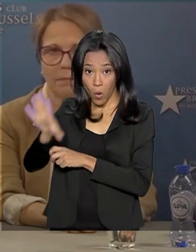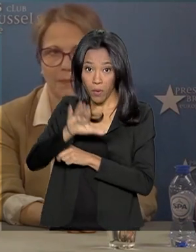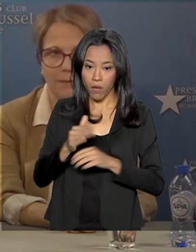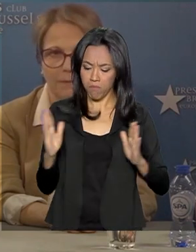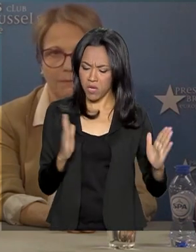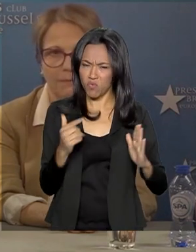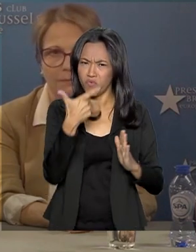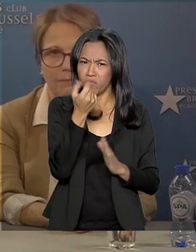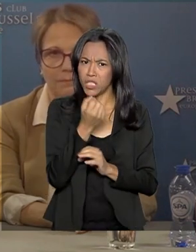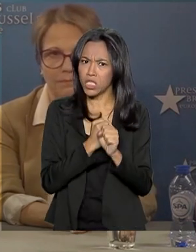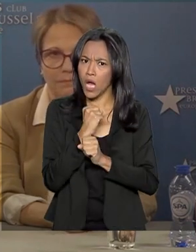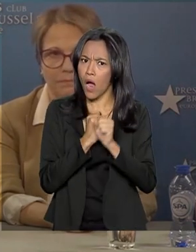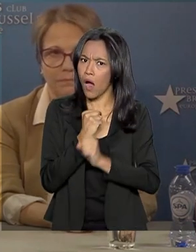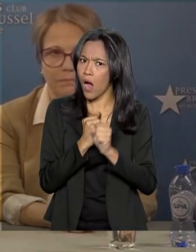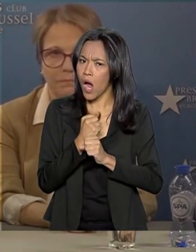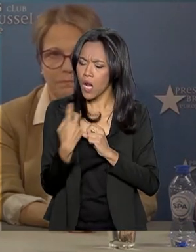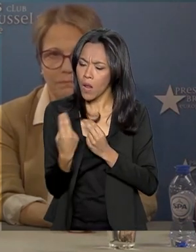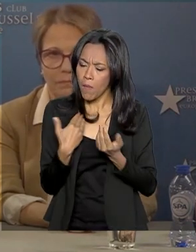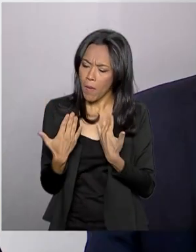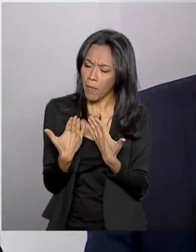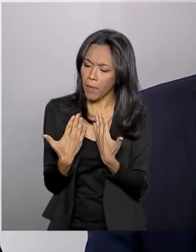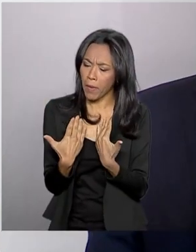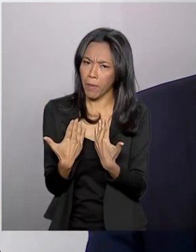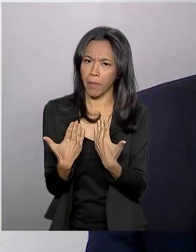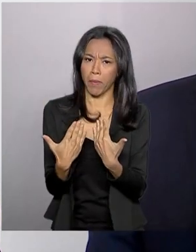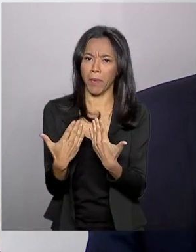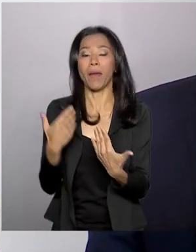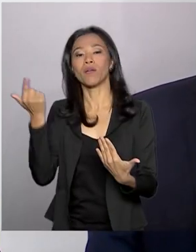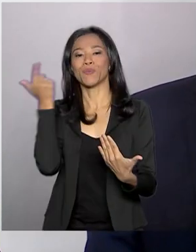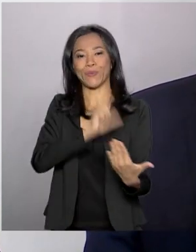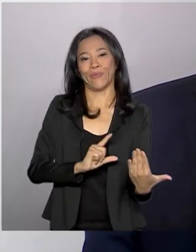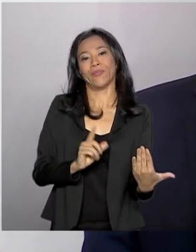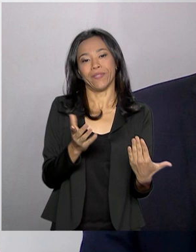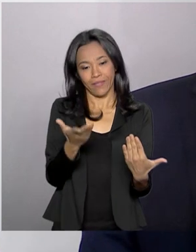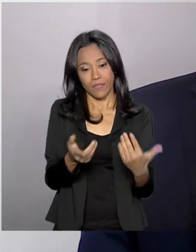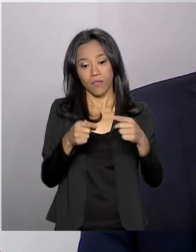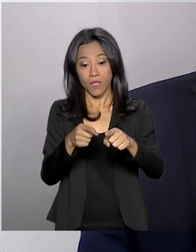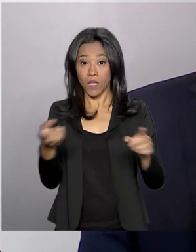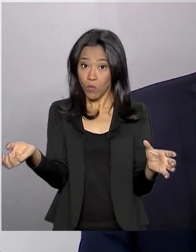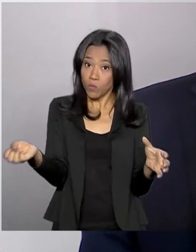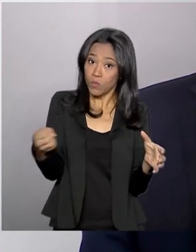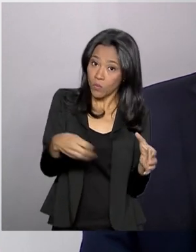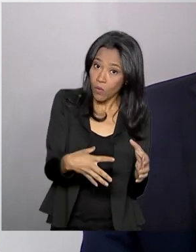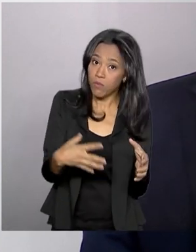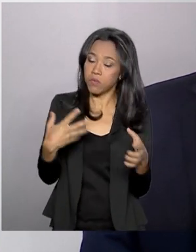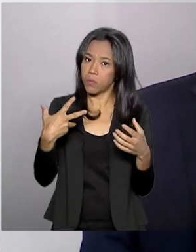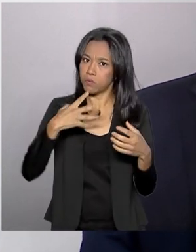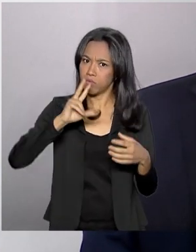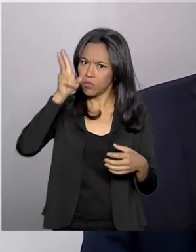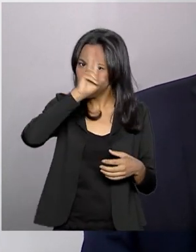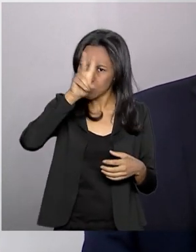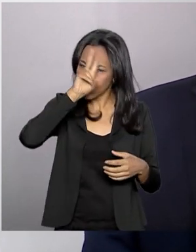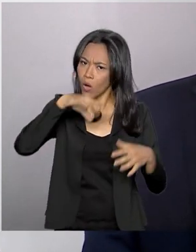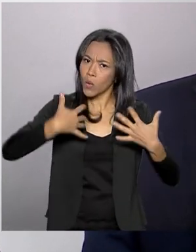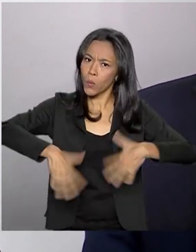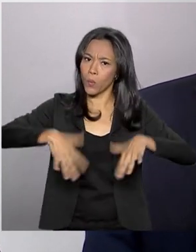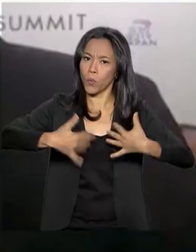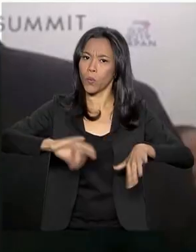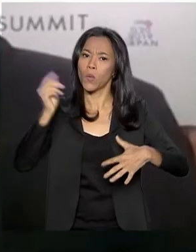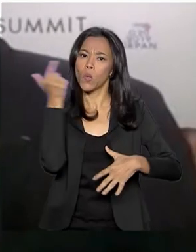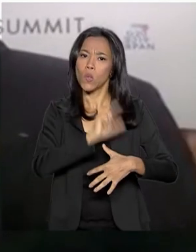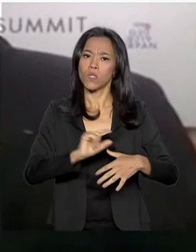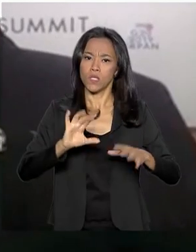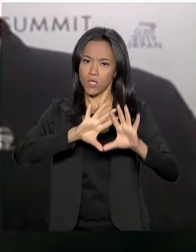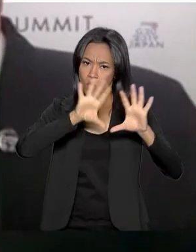martelo foi batido em Bruxelas, na Bélgica. E o novo bloco, considerado uma conquista histórica pelos dois lados,